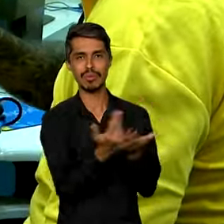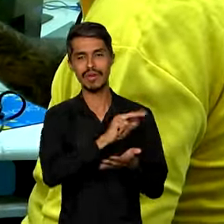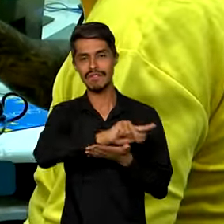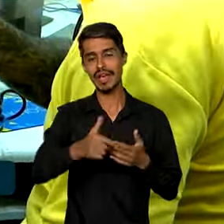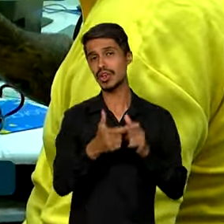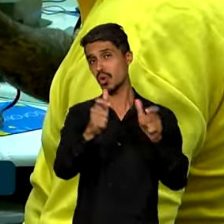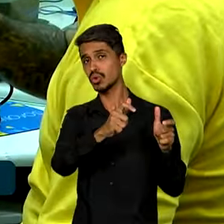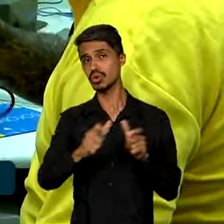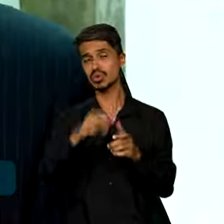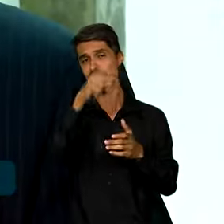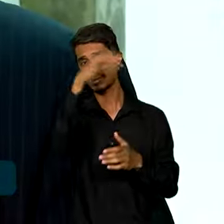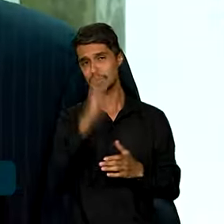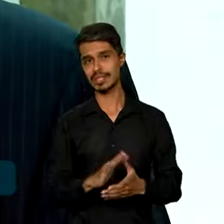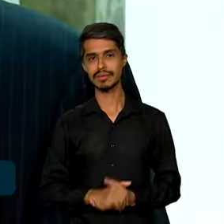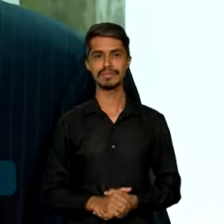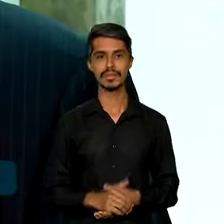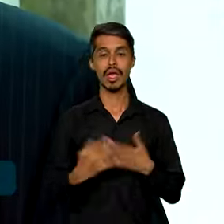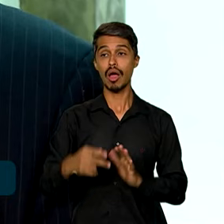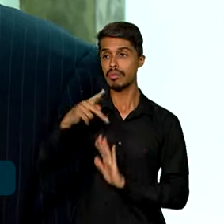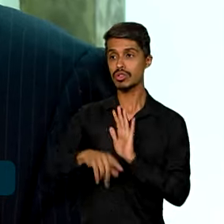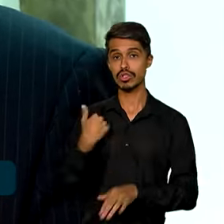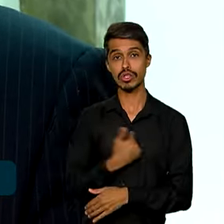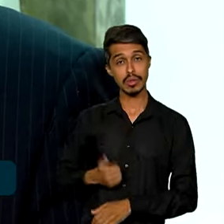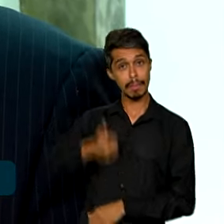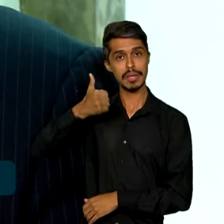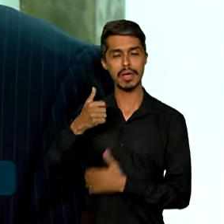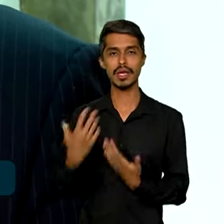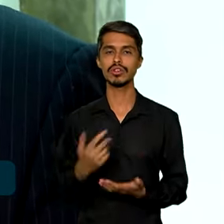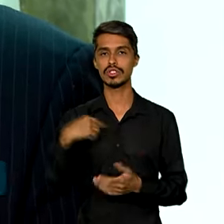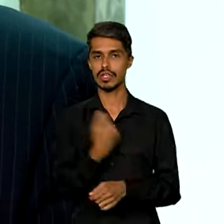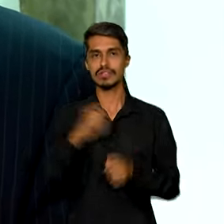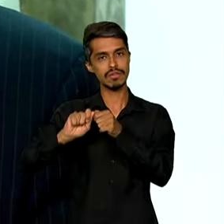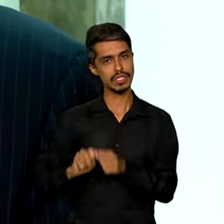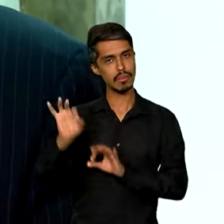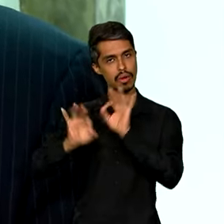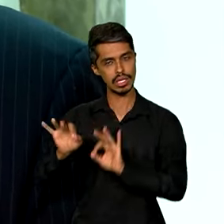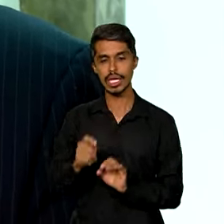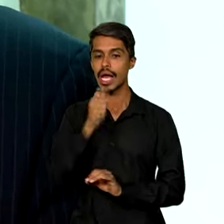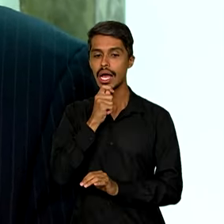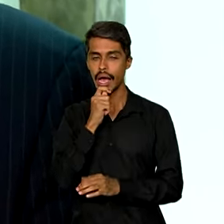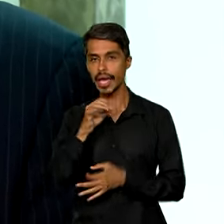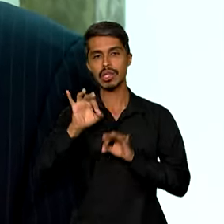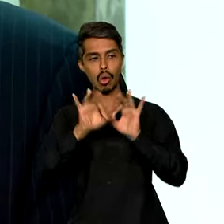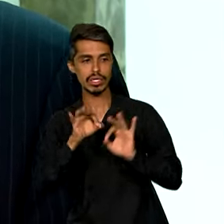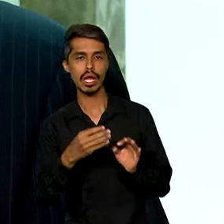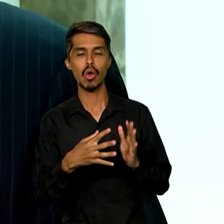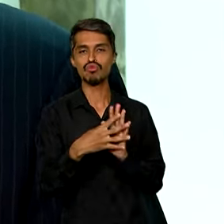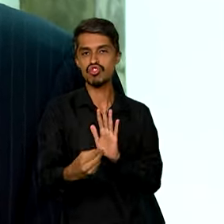outras partes do país. Esse é um projeto, que foi um projeto piloto que nós estamos fazendo. Então, nós estamos desenvolvendo esses modelos.